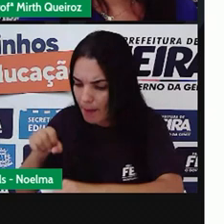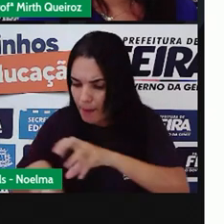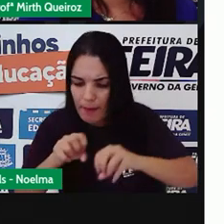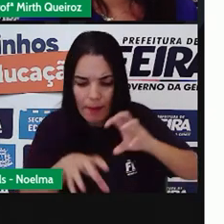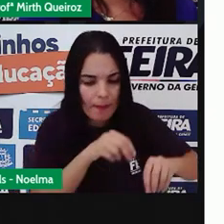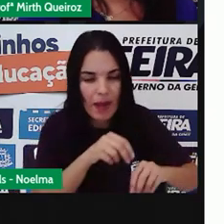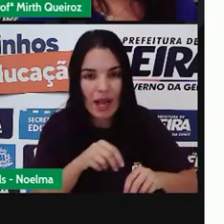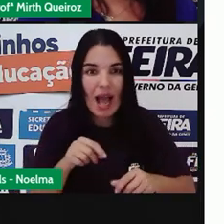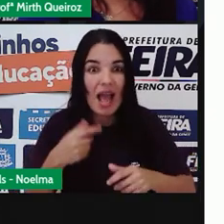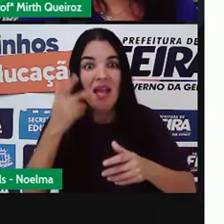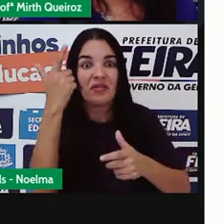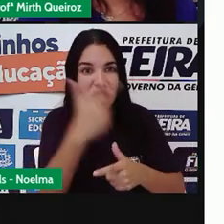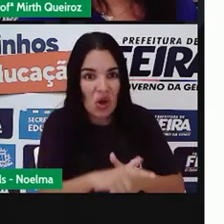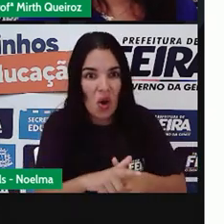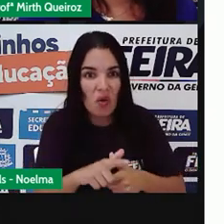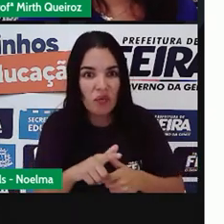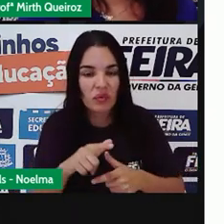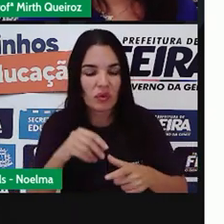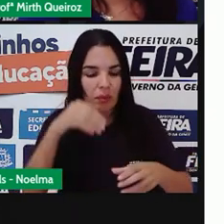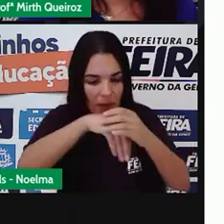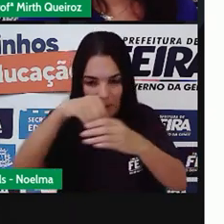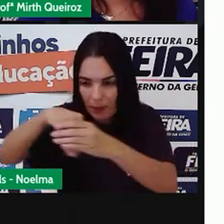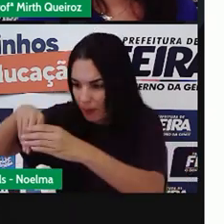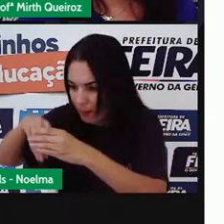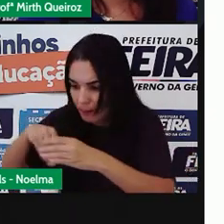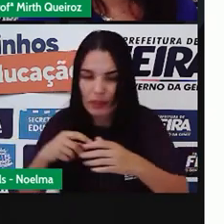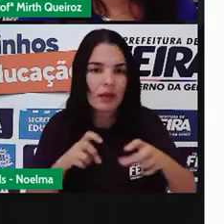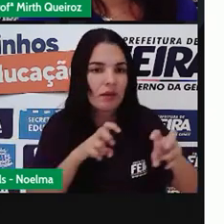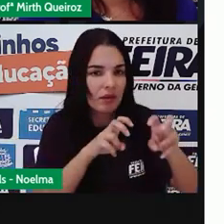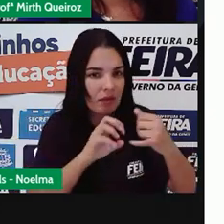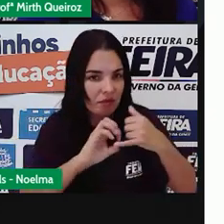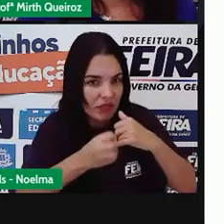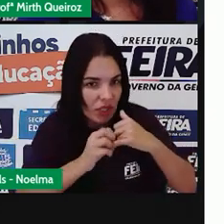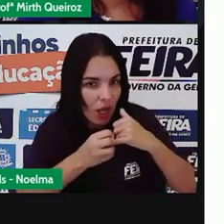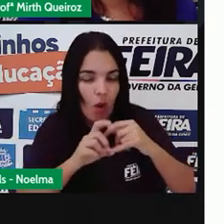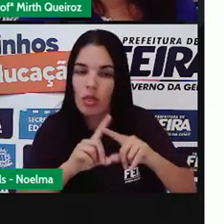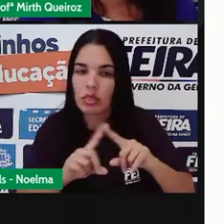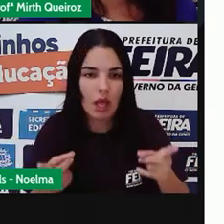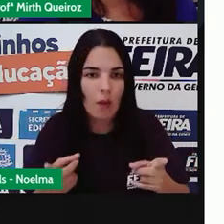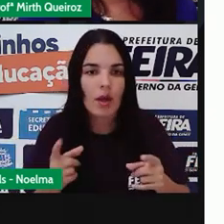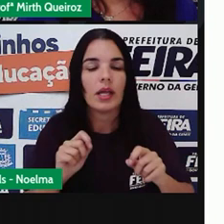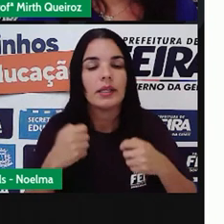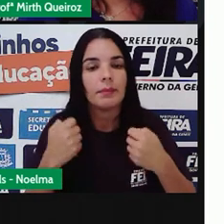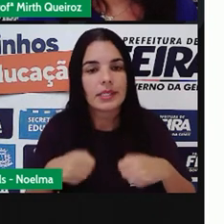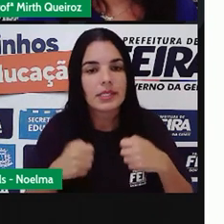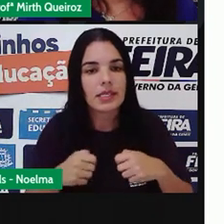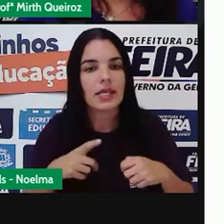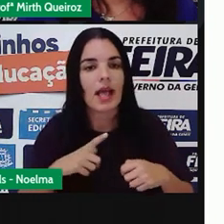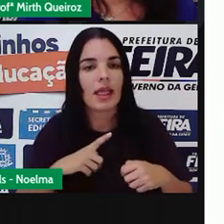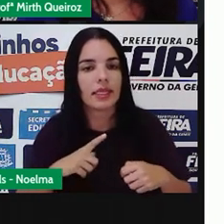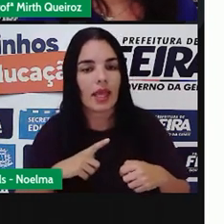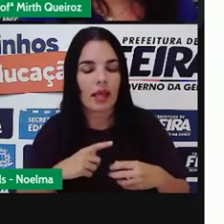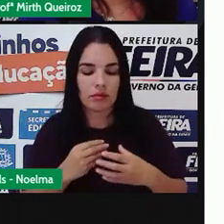Não, a gente precisa dar tempo para o solo, para que o solo possa descansar, recompôr o nutriente. E assim, a gente poder